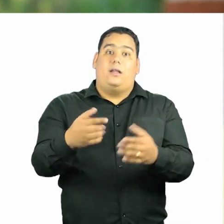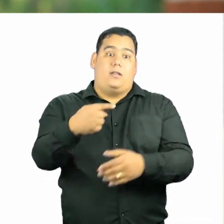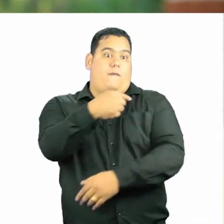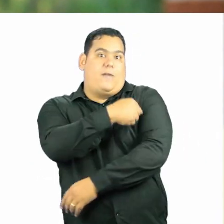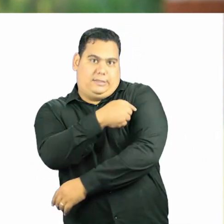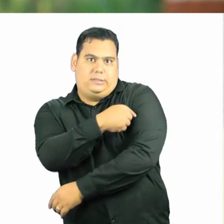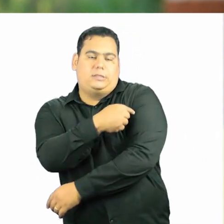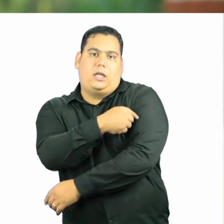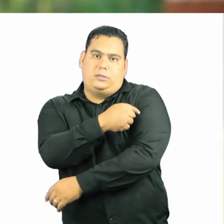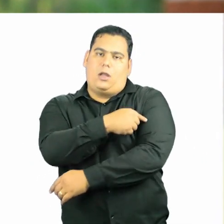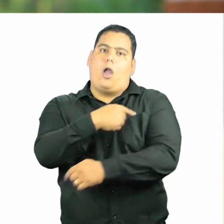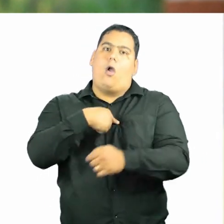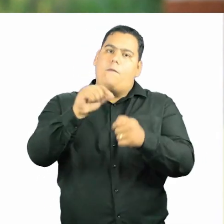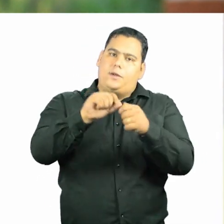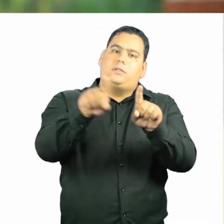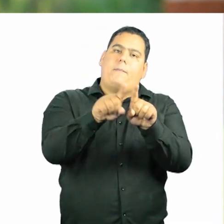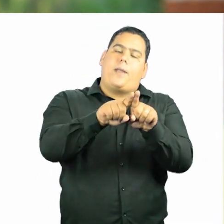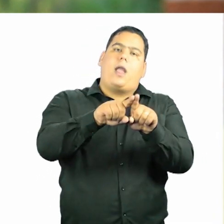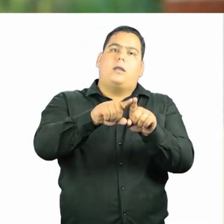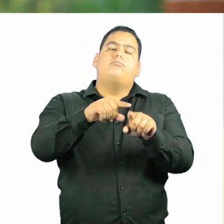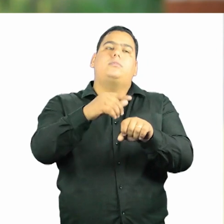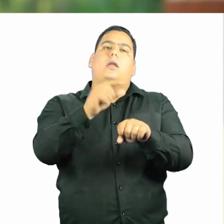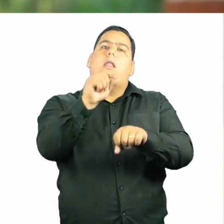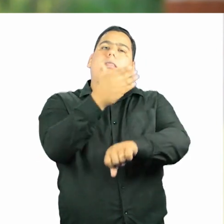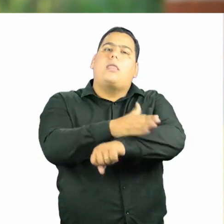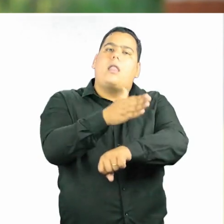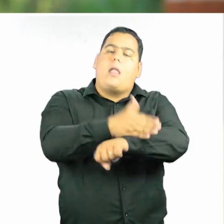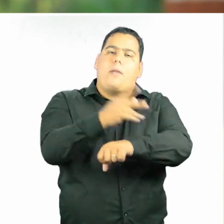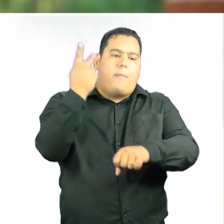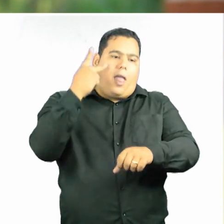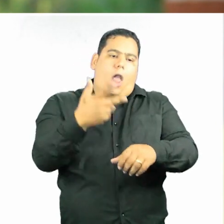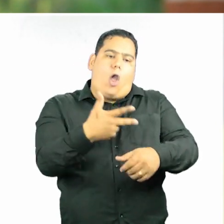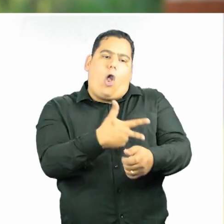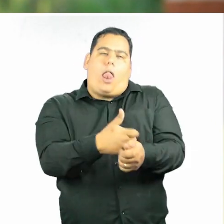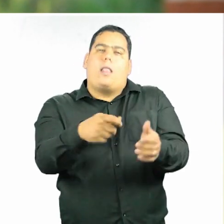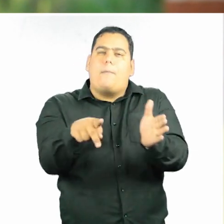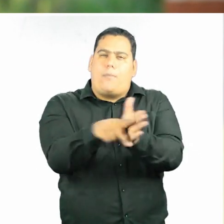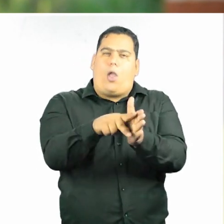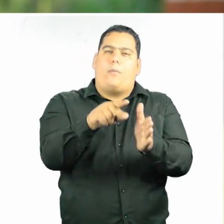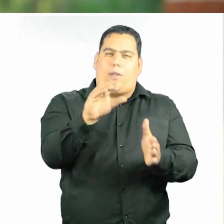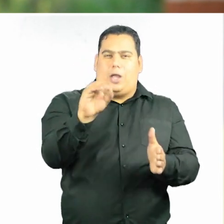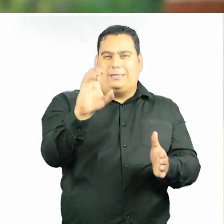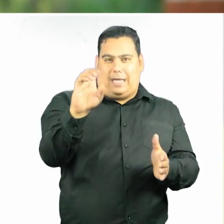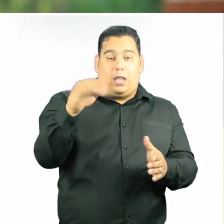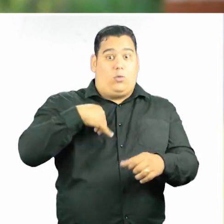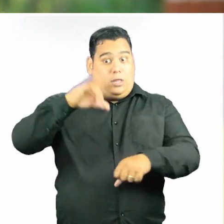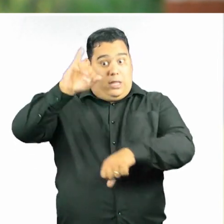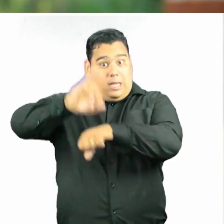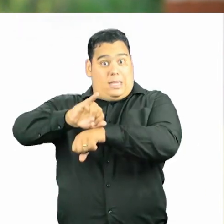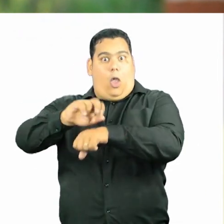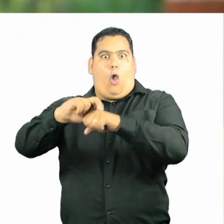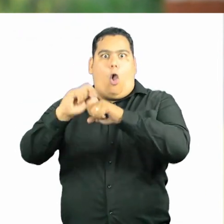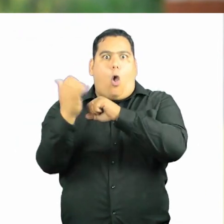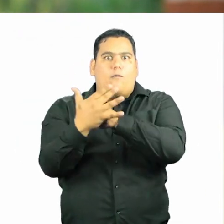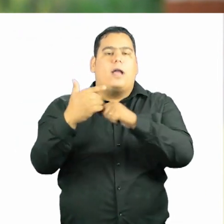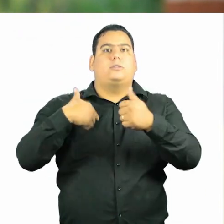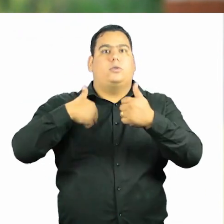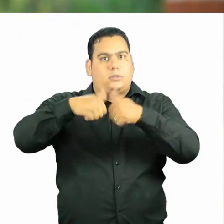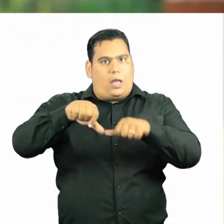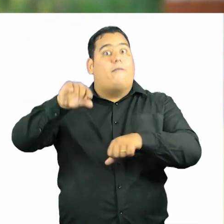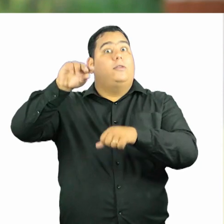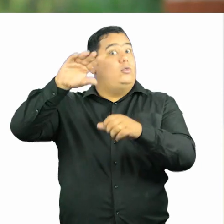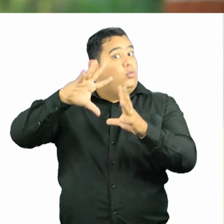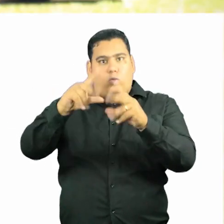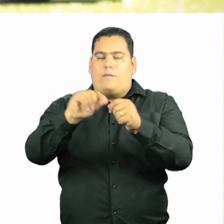vacinação, eu fiz treinamento para a coleta do RT-PCR também. Aí eu fui trabalhar na central do Covid. fazia turno estendido na